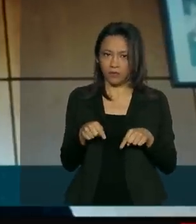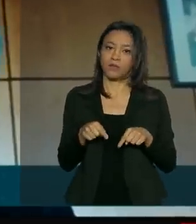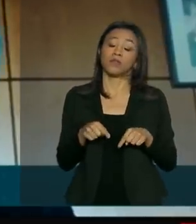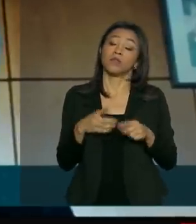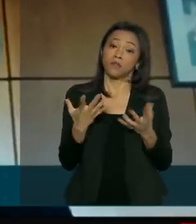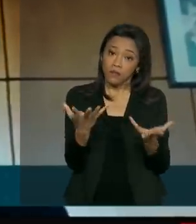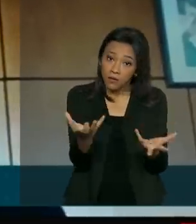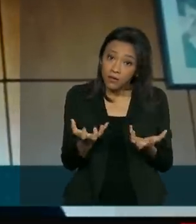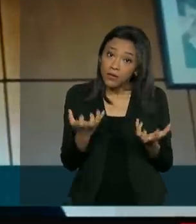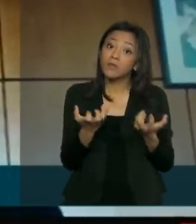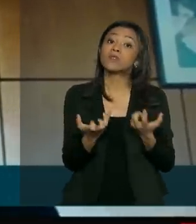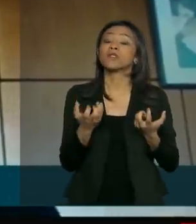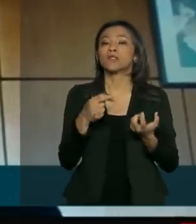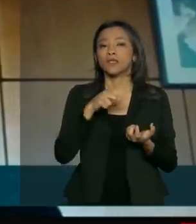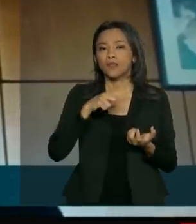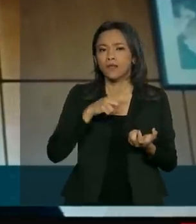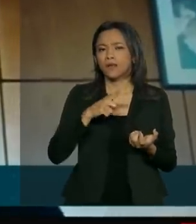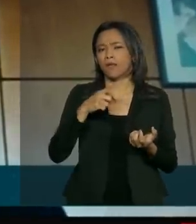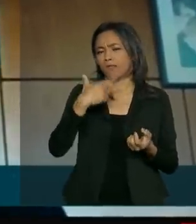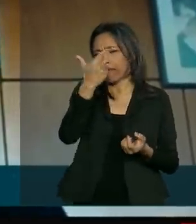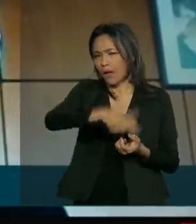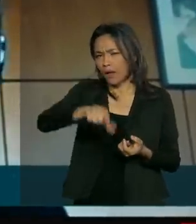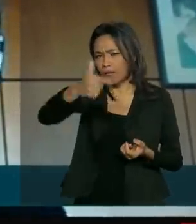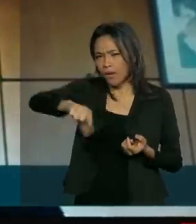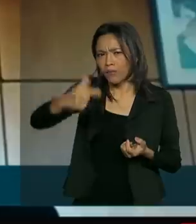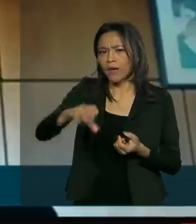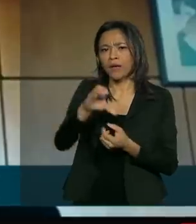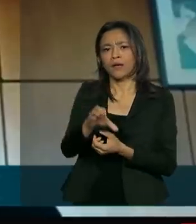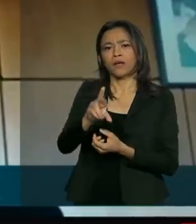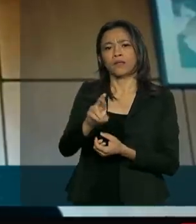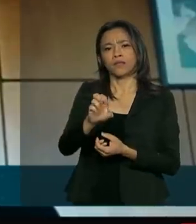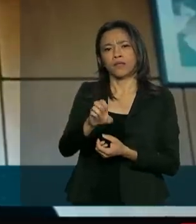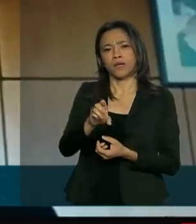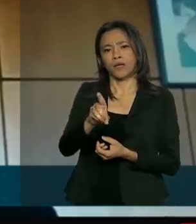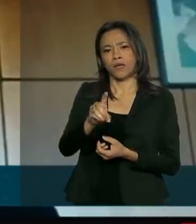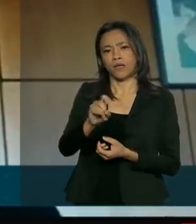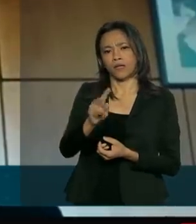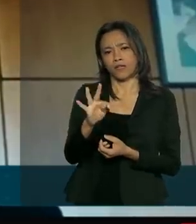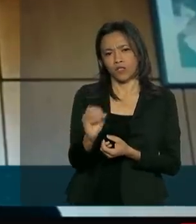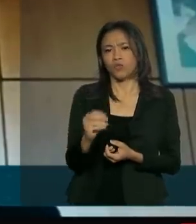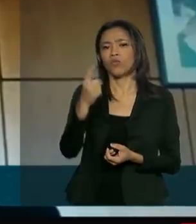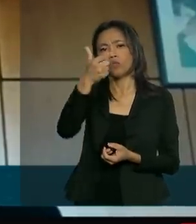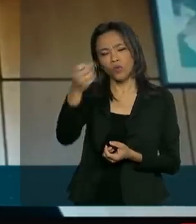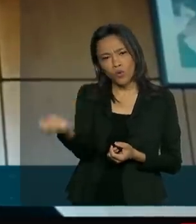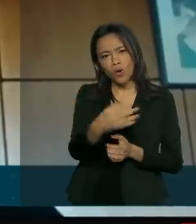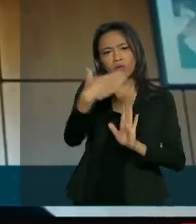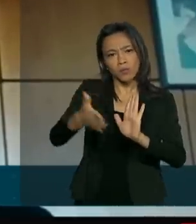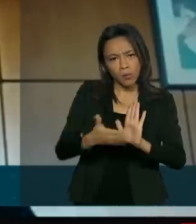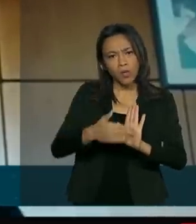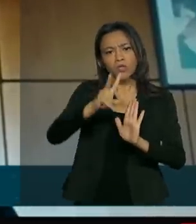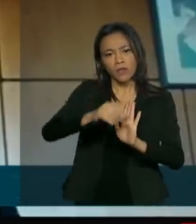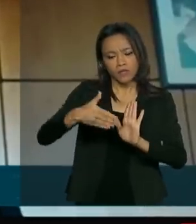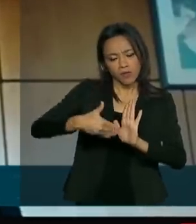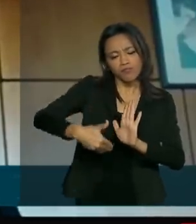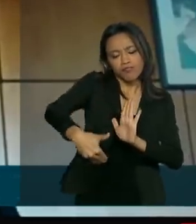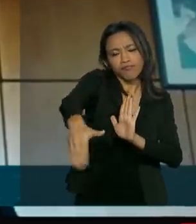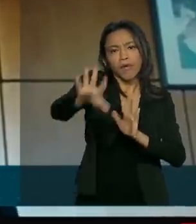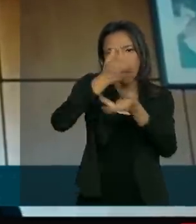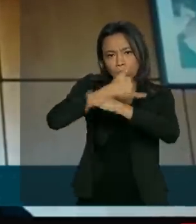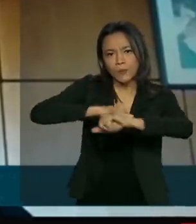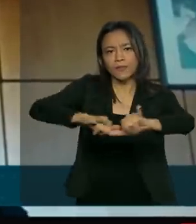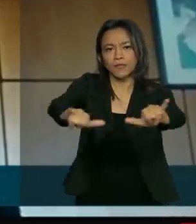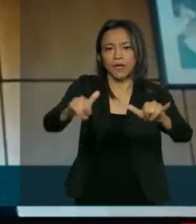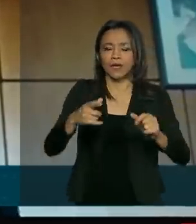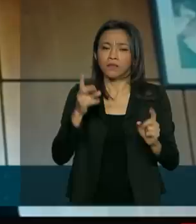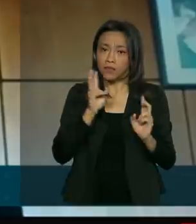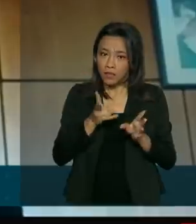cresça ainda mais, devemos ter novas medidas anunciadas aí nos próximos dias, sempre querendo direcionar para